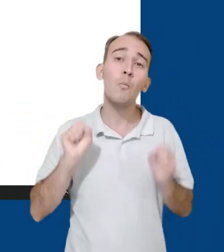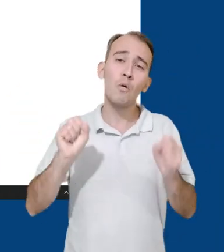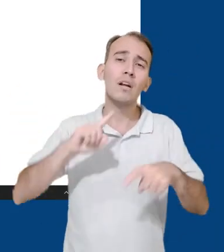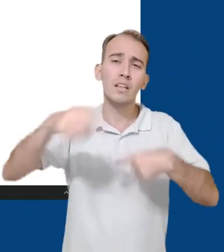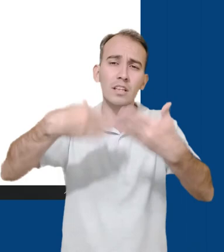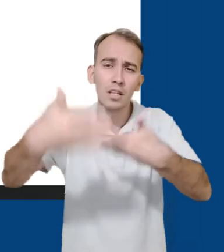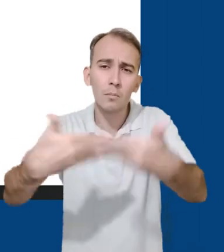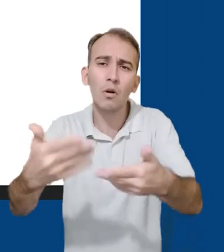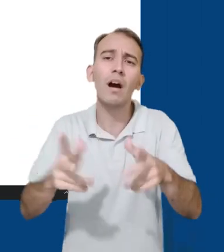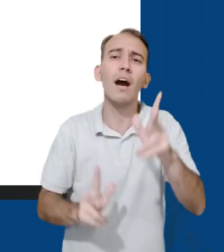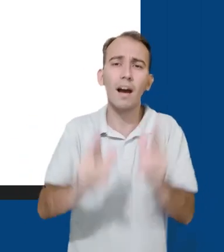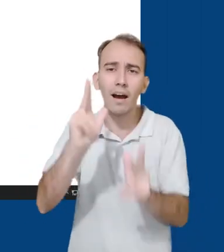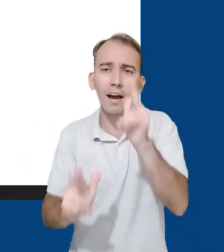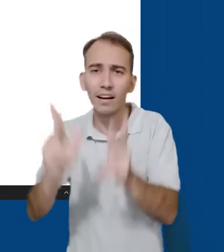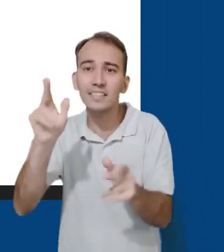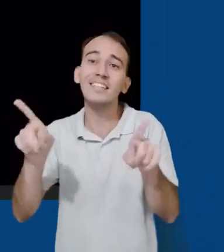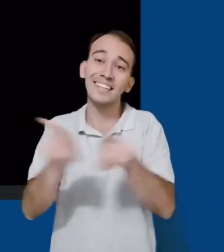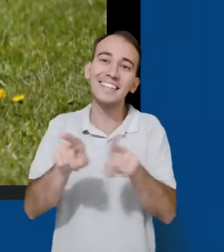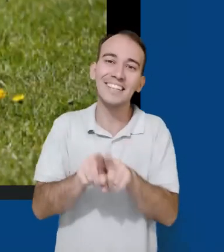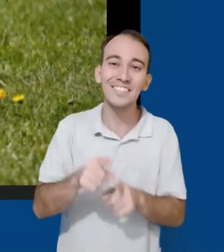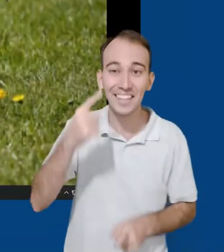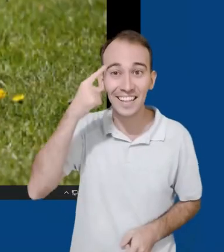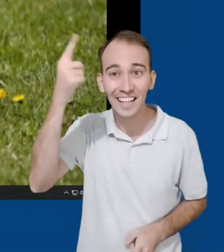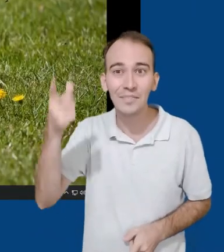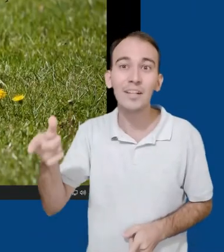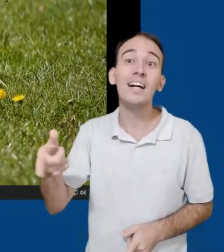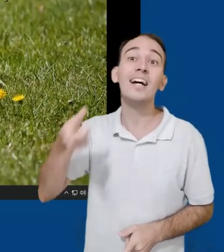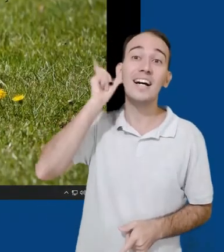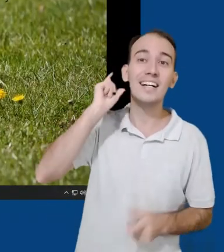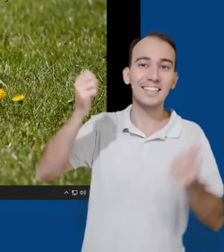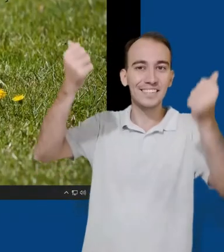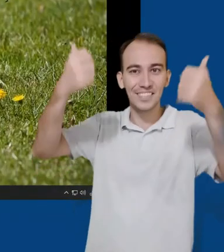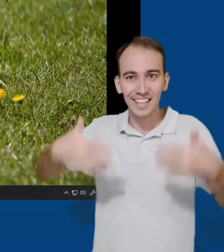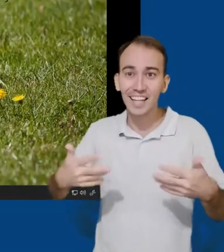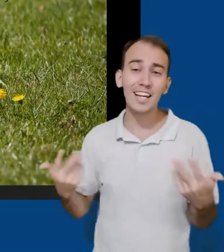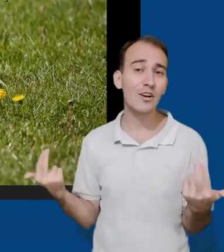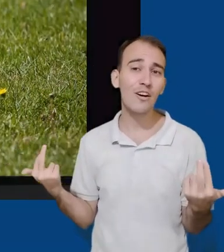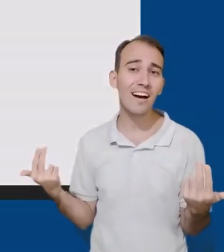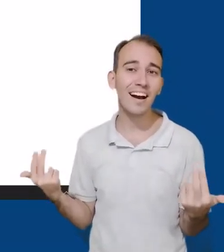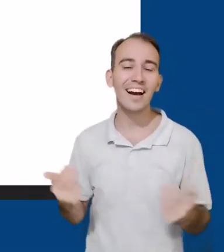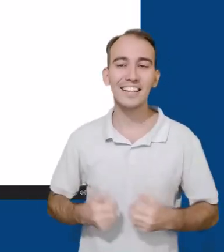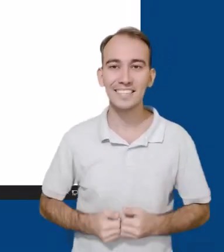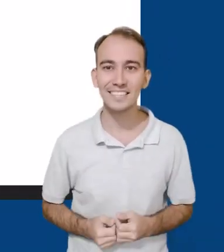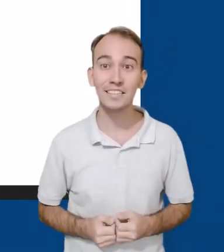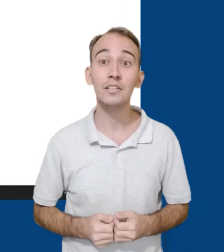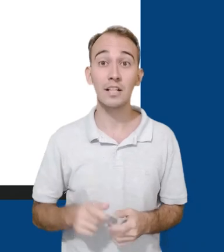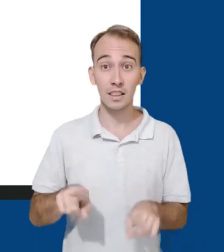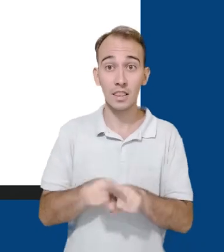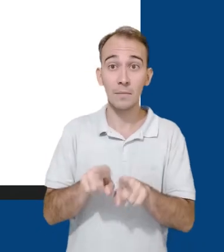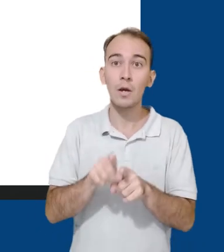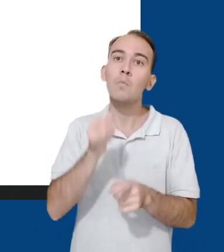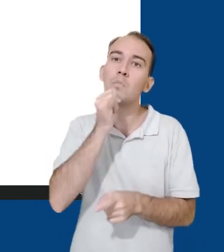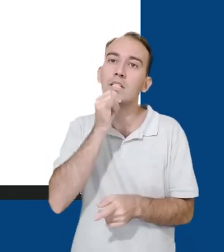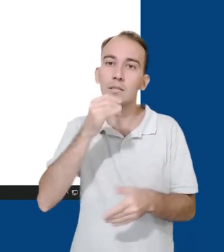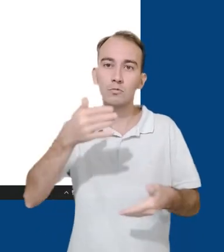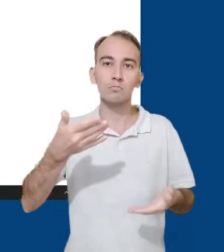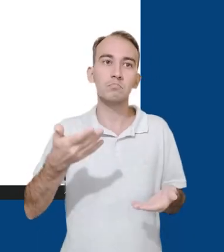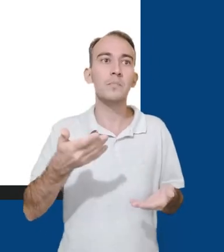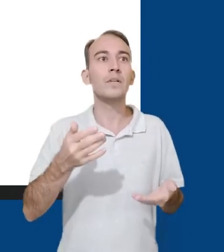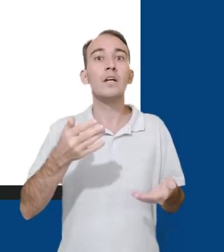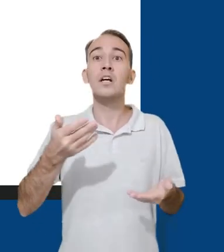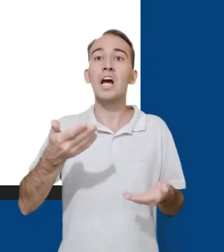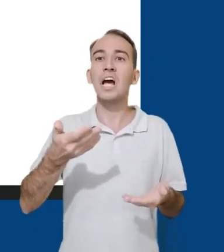Ou também é possível editar essa imagem nessa mesma pasta, como qualquer outra foto da sua biblioteca. Os itens